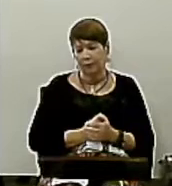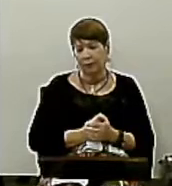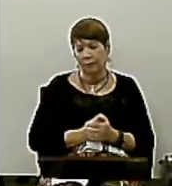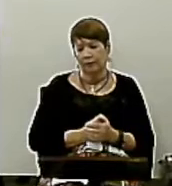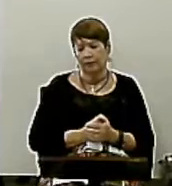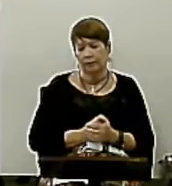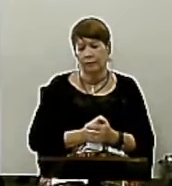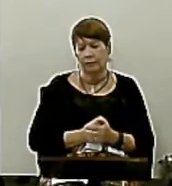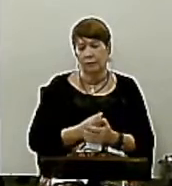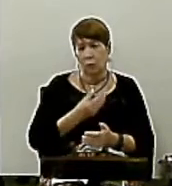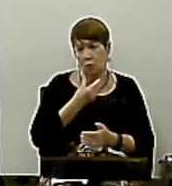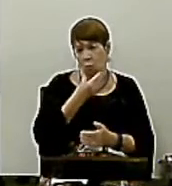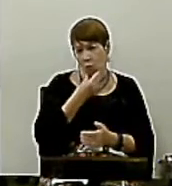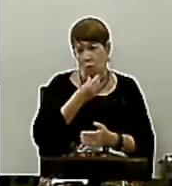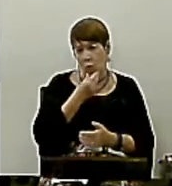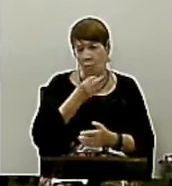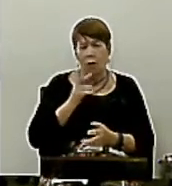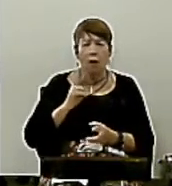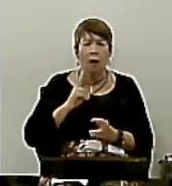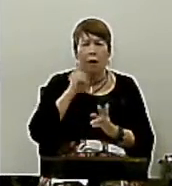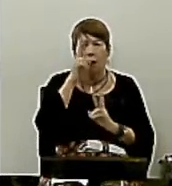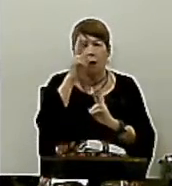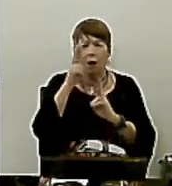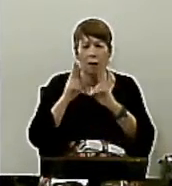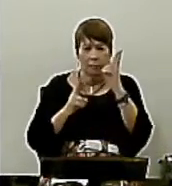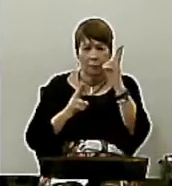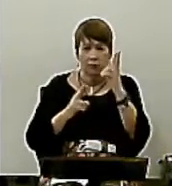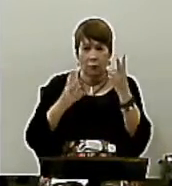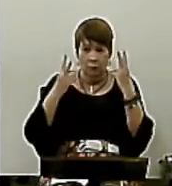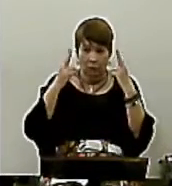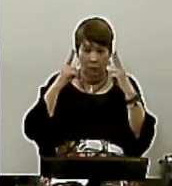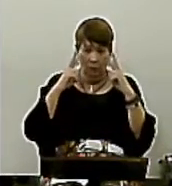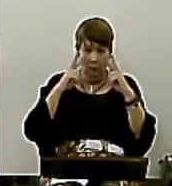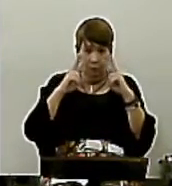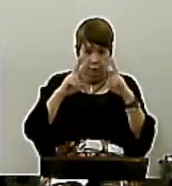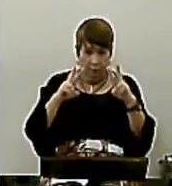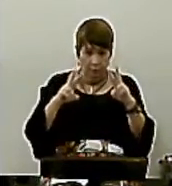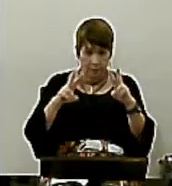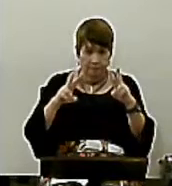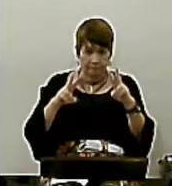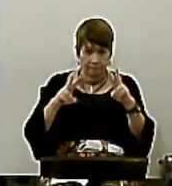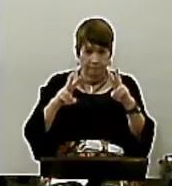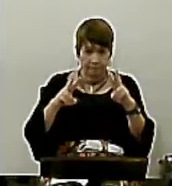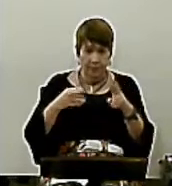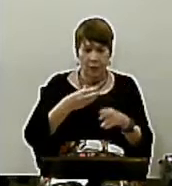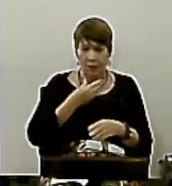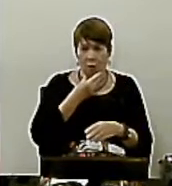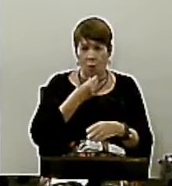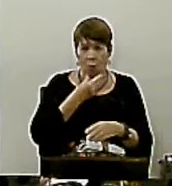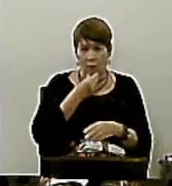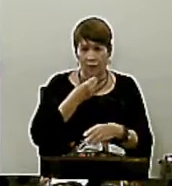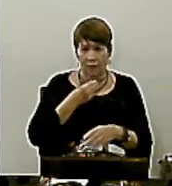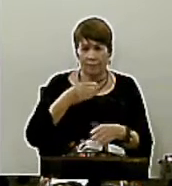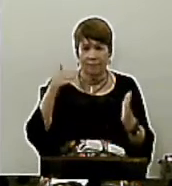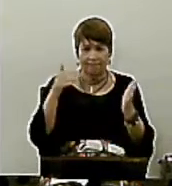O homem valente Não enxerga Que é valente Até que ele conheça Deus